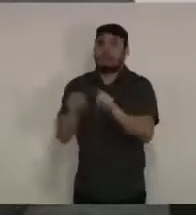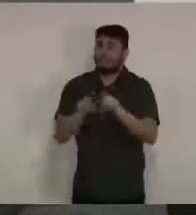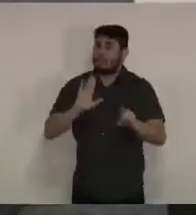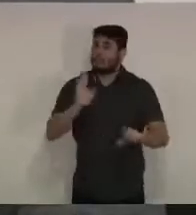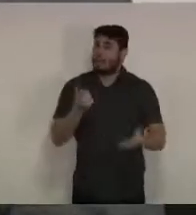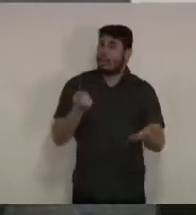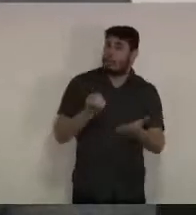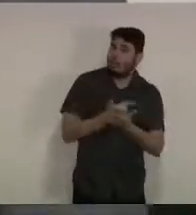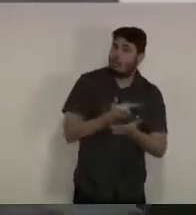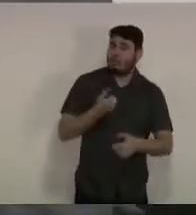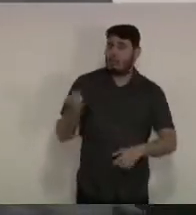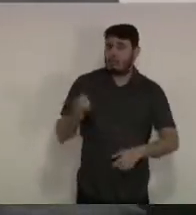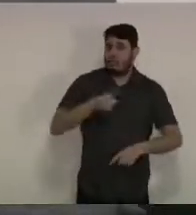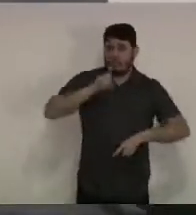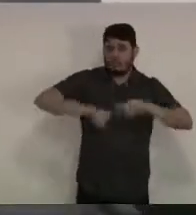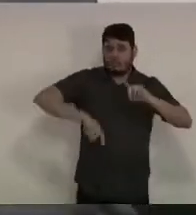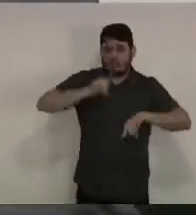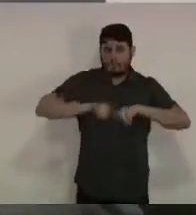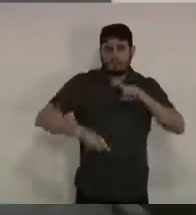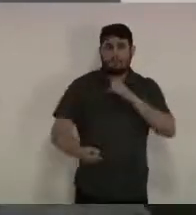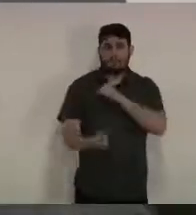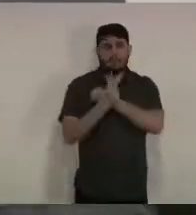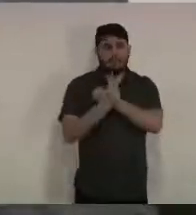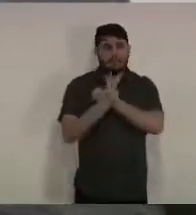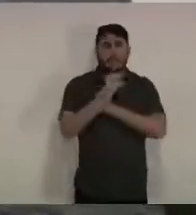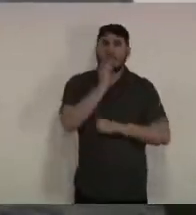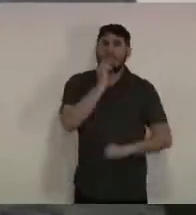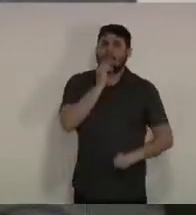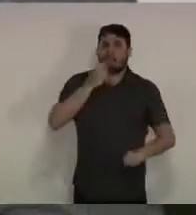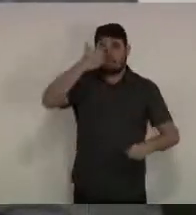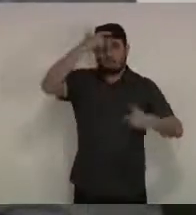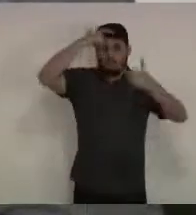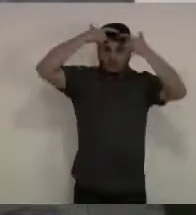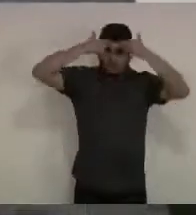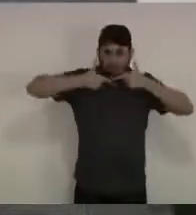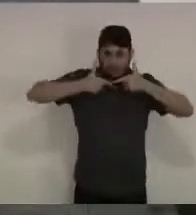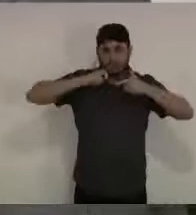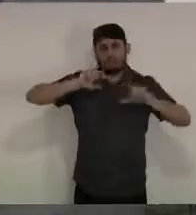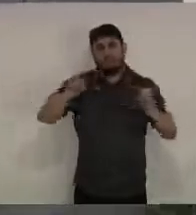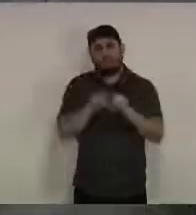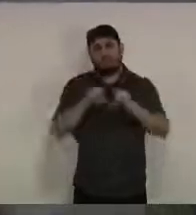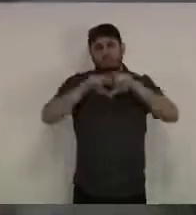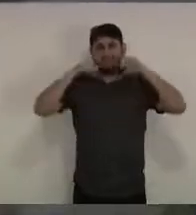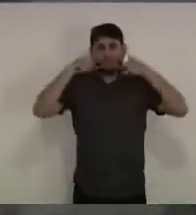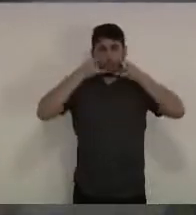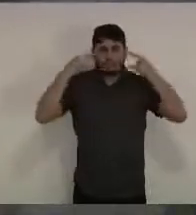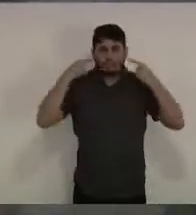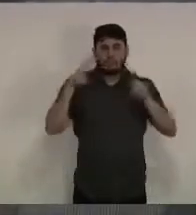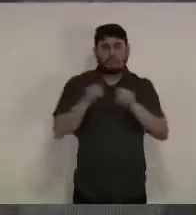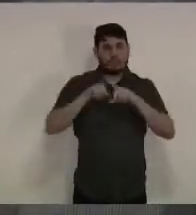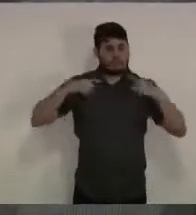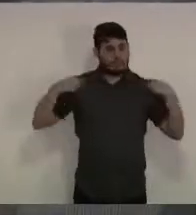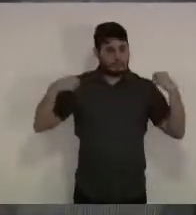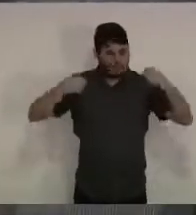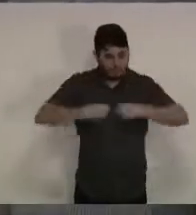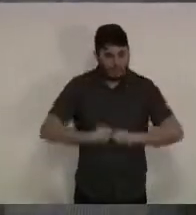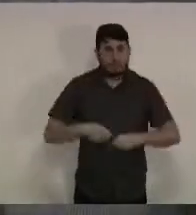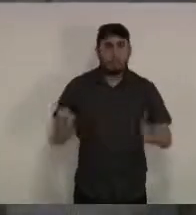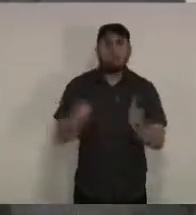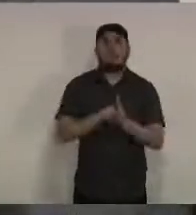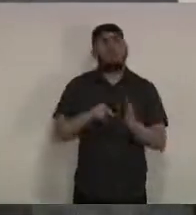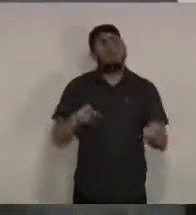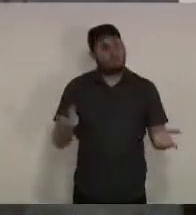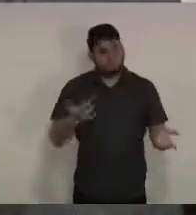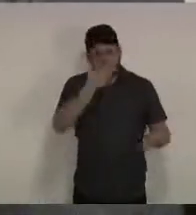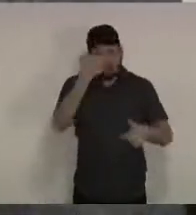média com aquisição inclusive com recursos muitos recursos próprios para atender a população de Caruaru Caruaru Notícias quem pode realizar